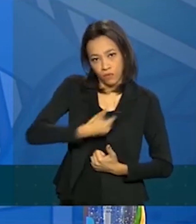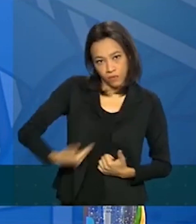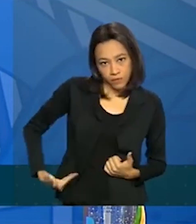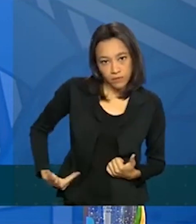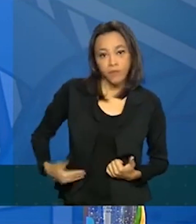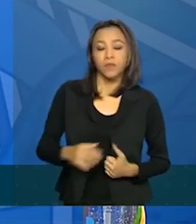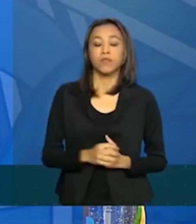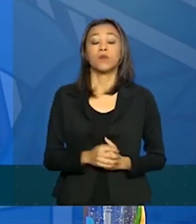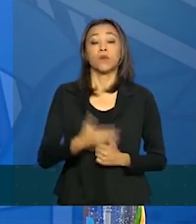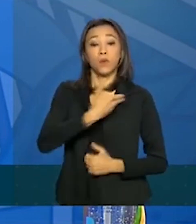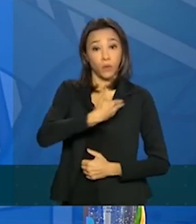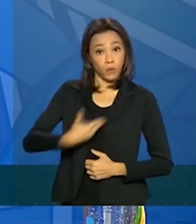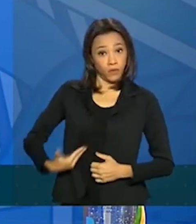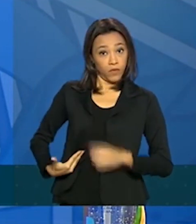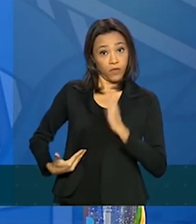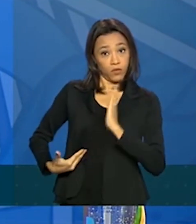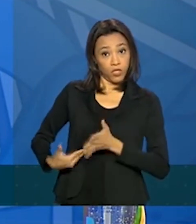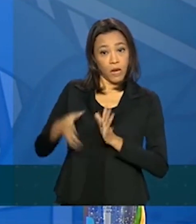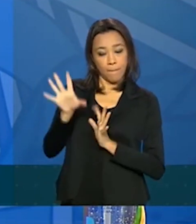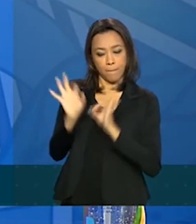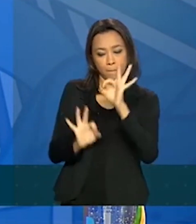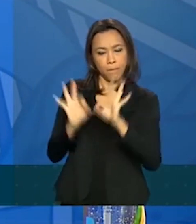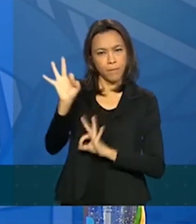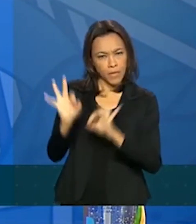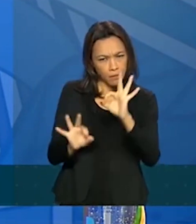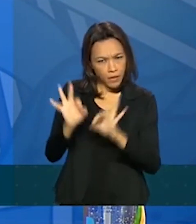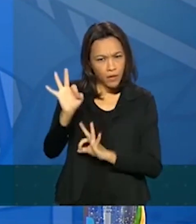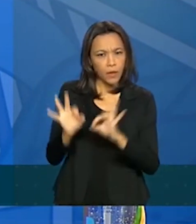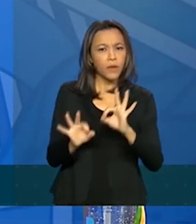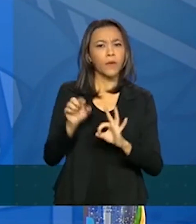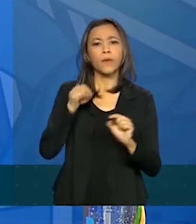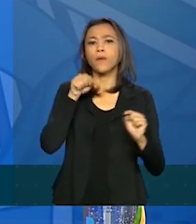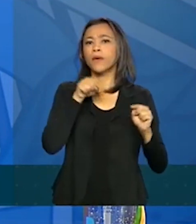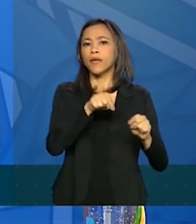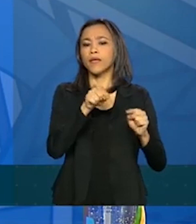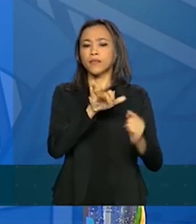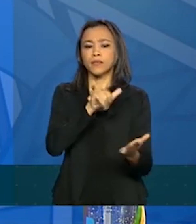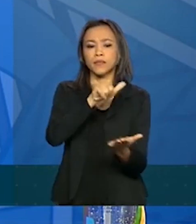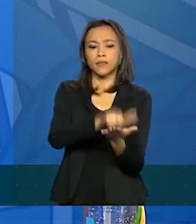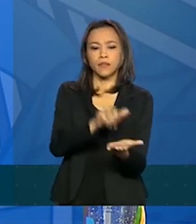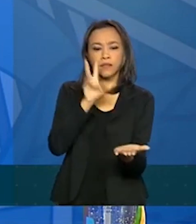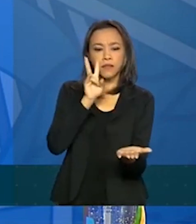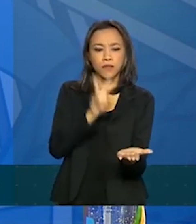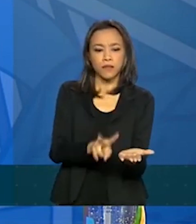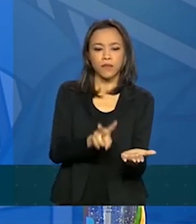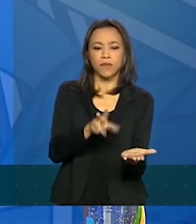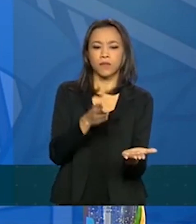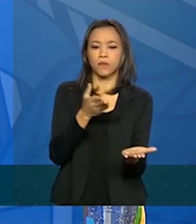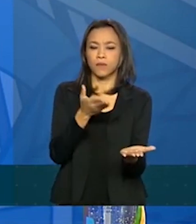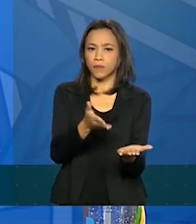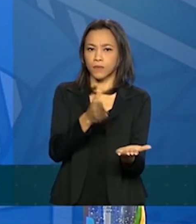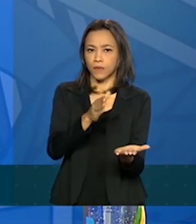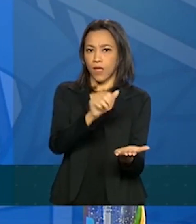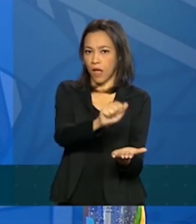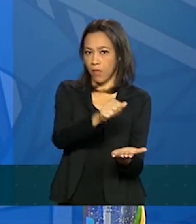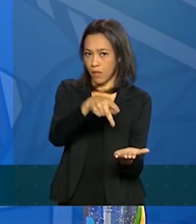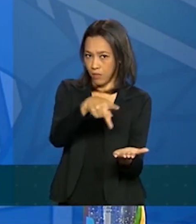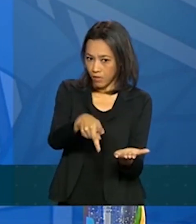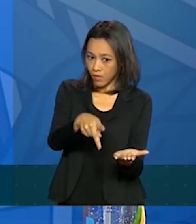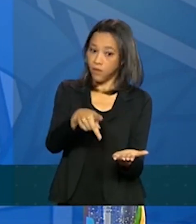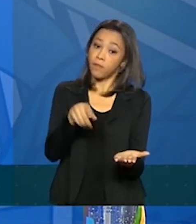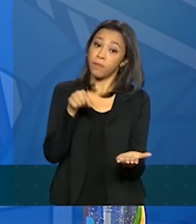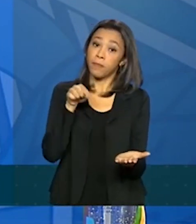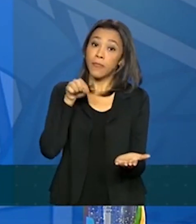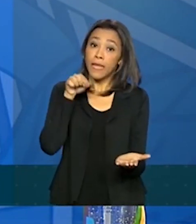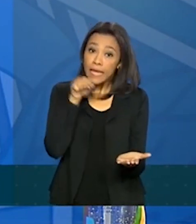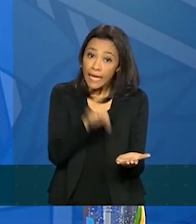preparou esse aplicativo que está aí na tela, esse aplicativo